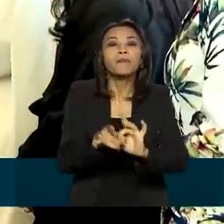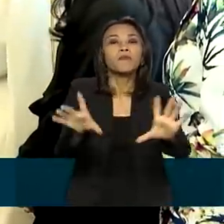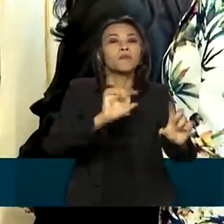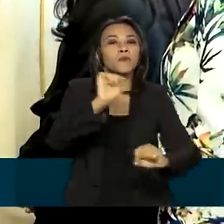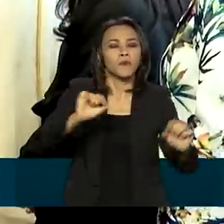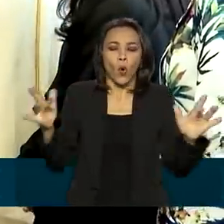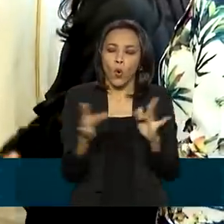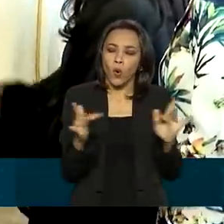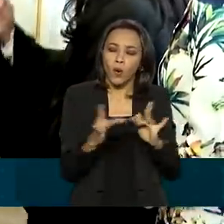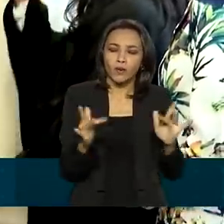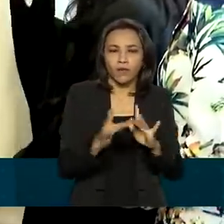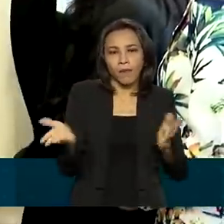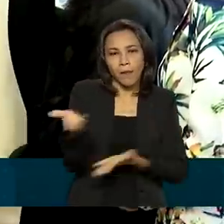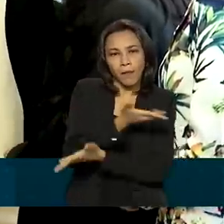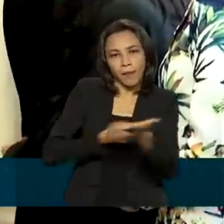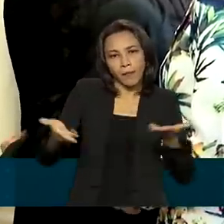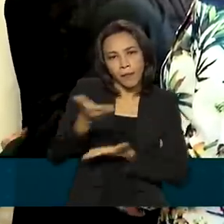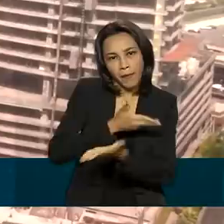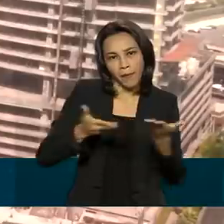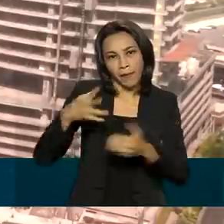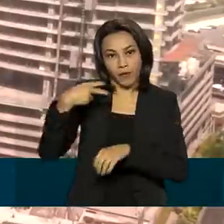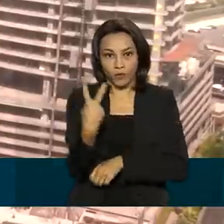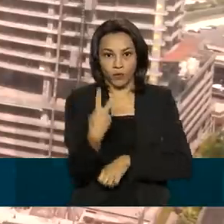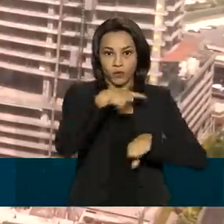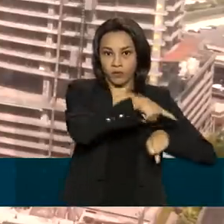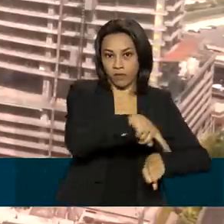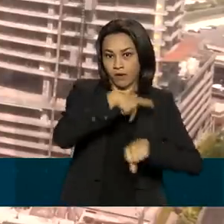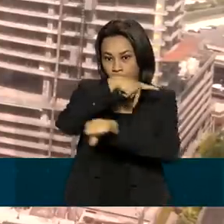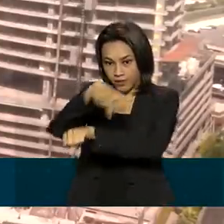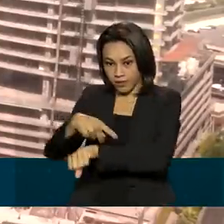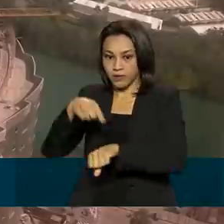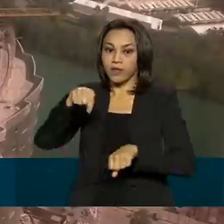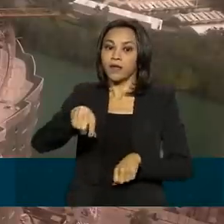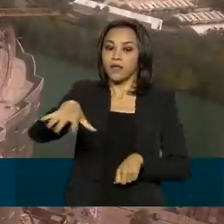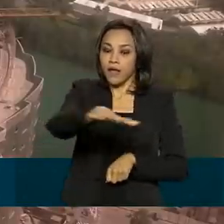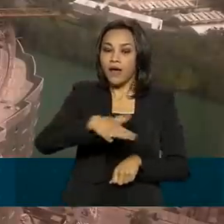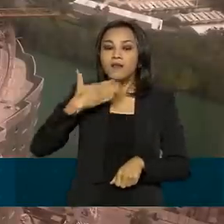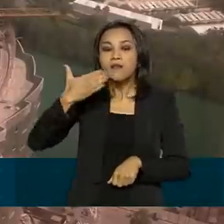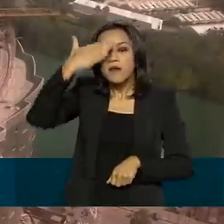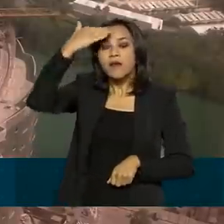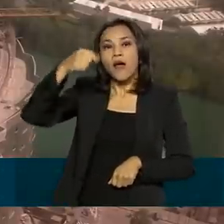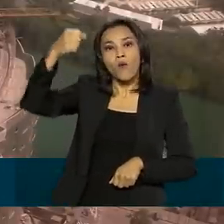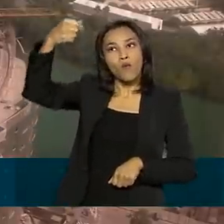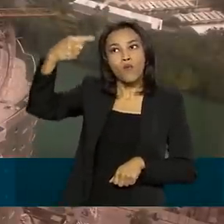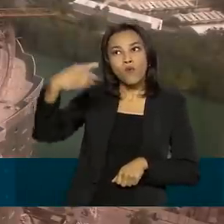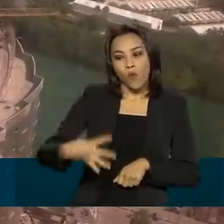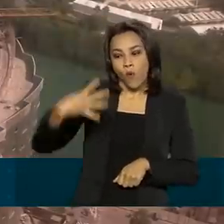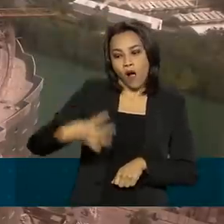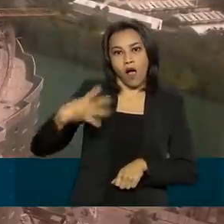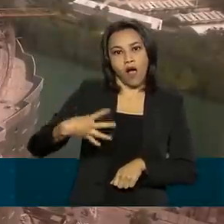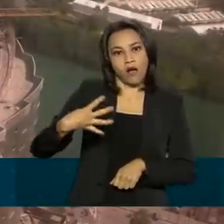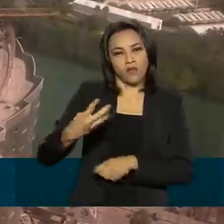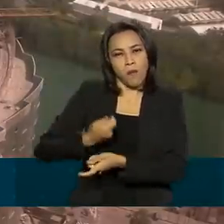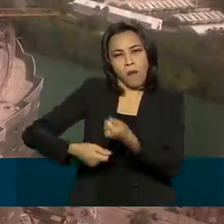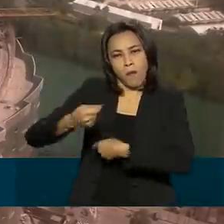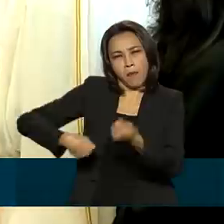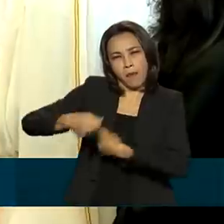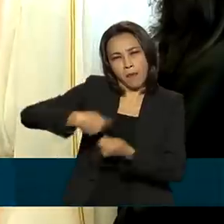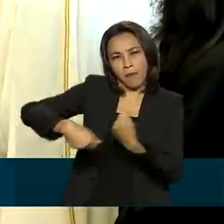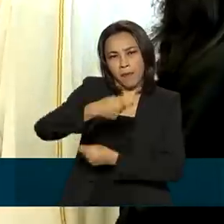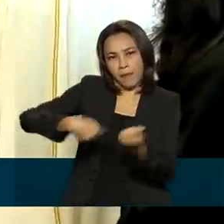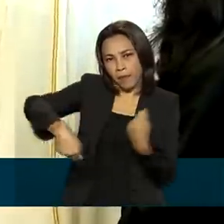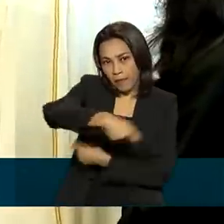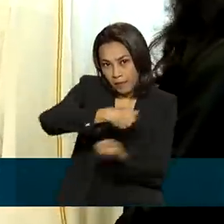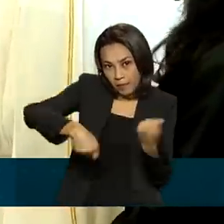os laços comerciais entre as duas nações. No Oriente Médio, o país ocupa o quarto lugar em transações comerciais com o Brasil.